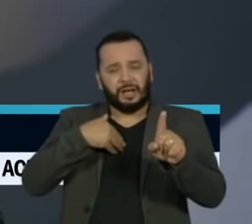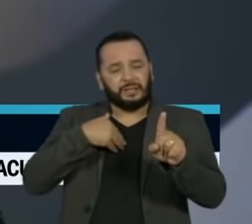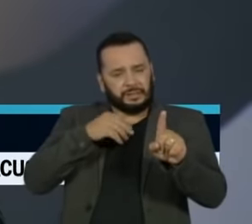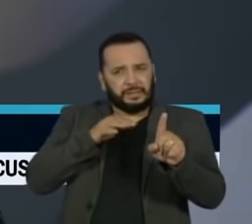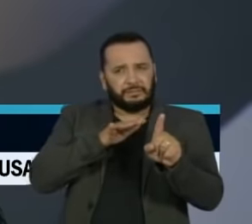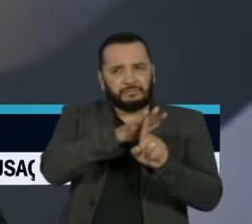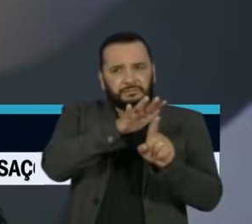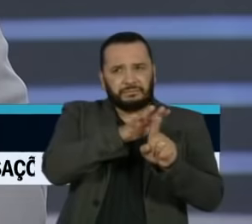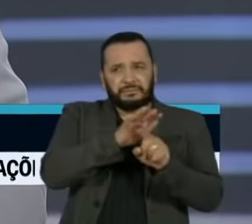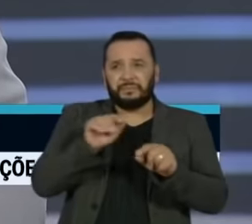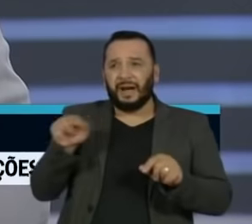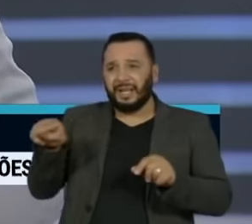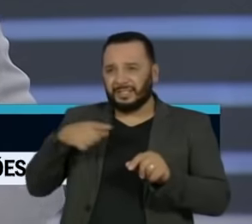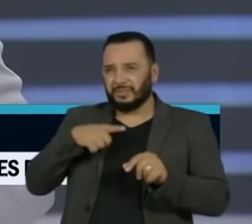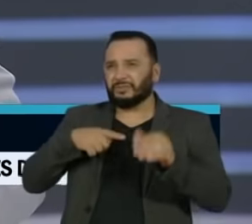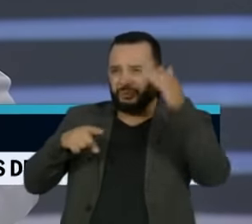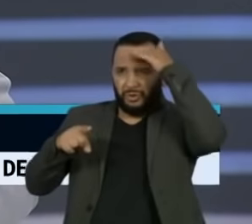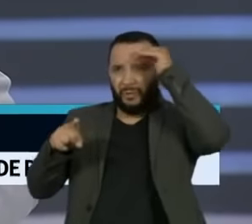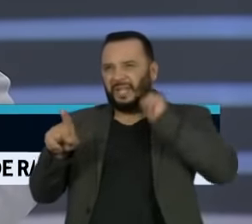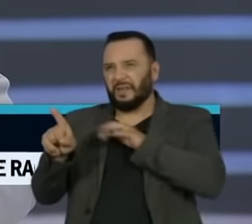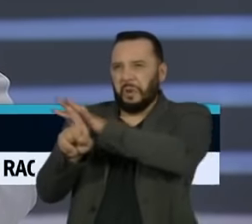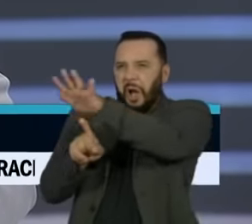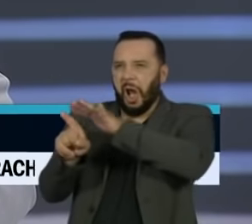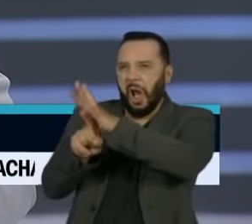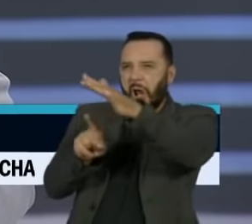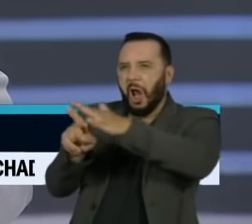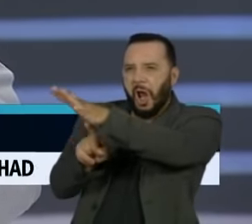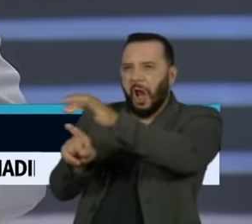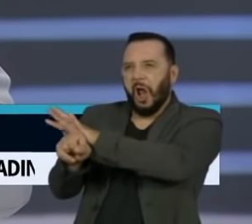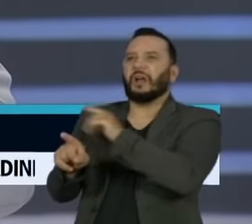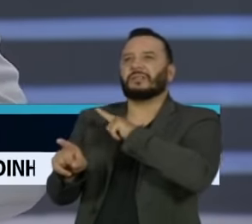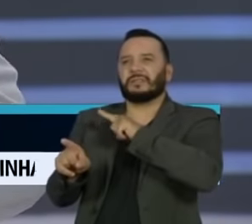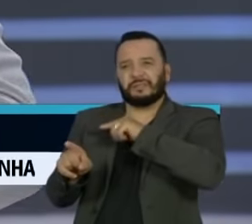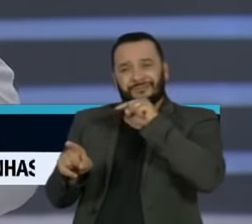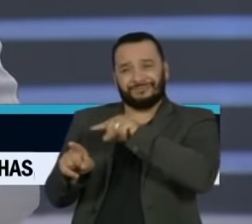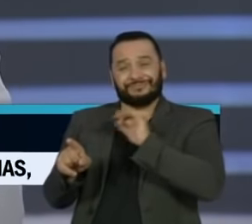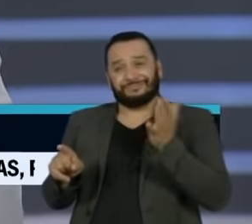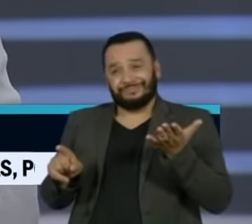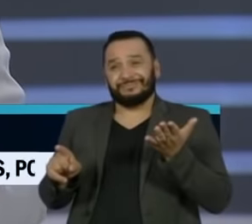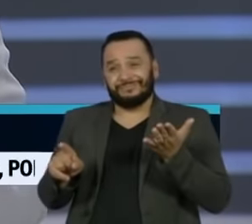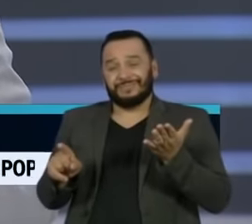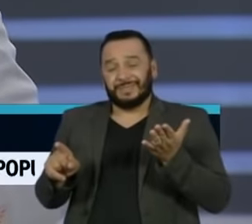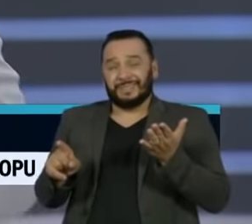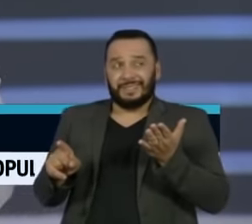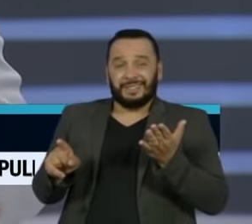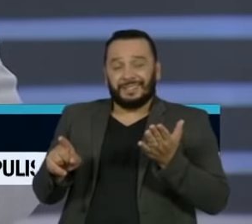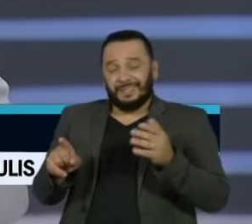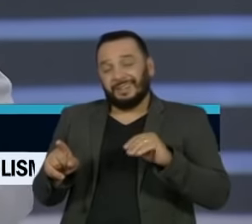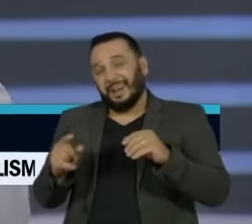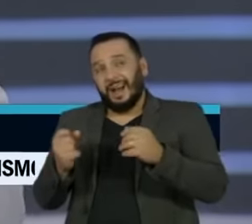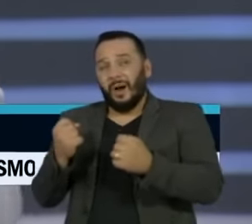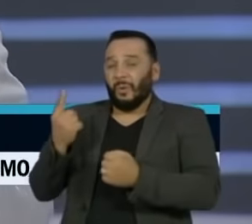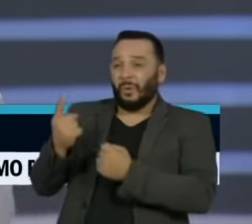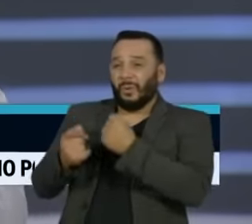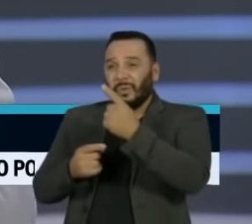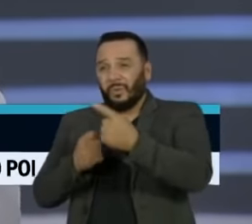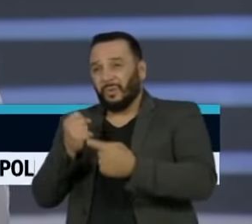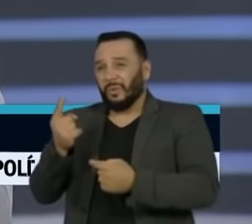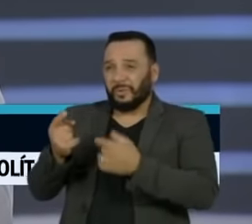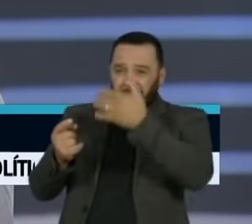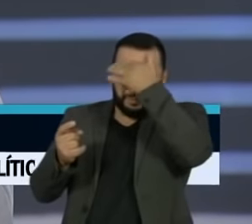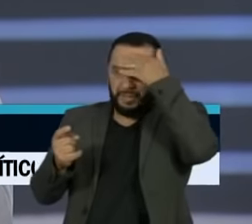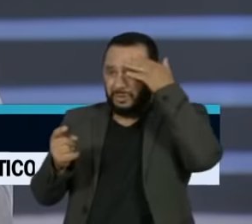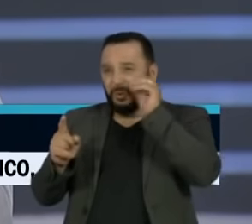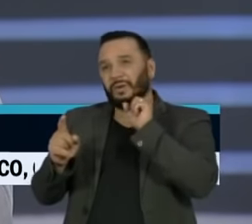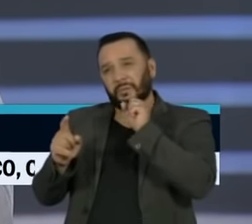nada. Então, eu acho que para esse público cativo, ele não vai ter perda nenhuma, não é? Ele pode ter aí uma perda para esse público que está fora desse rol